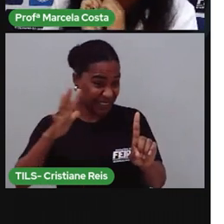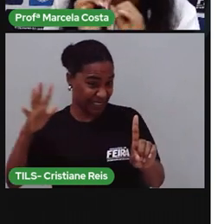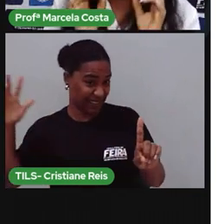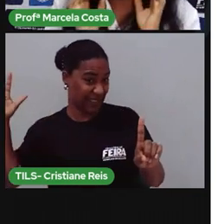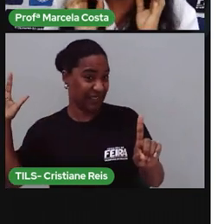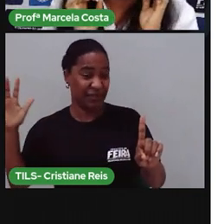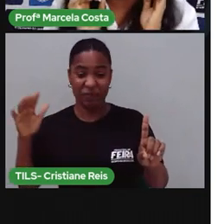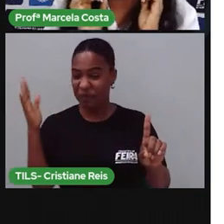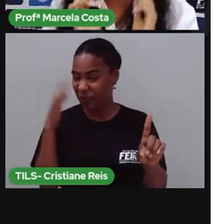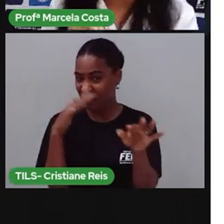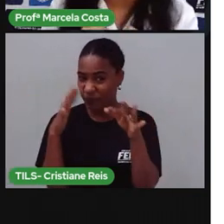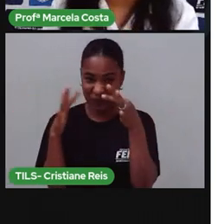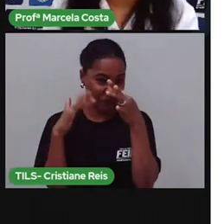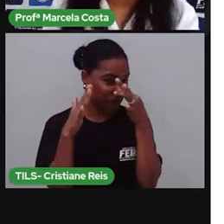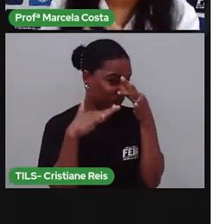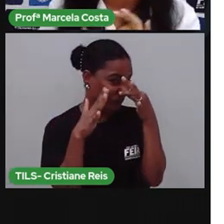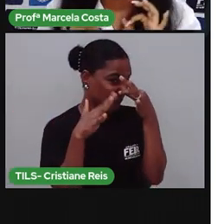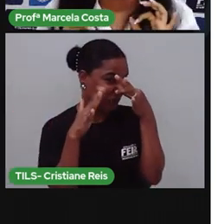ruim.